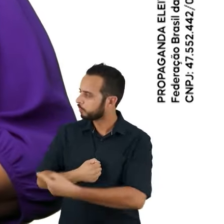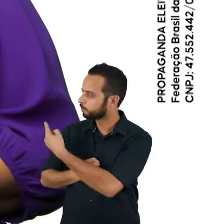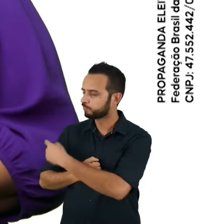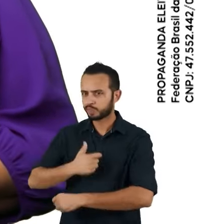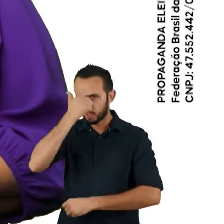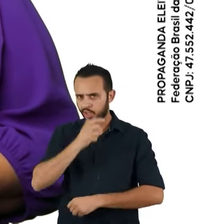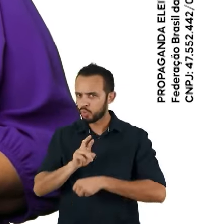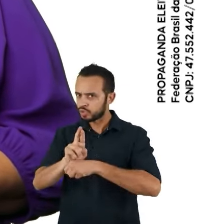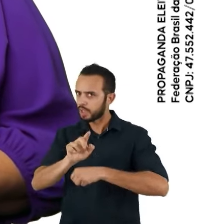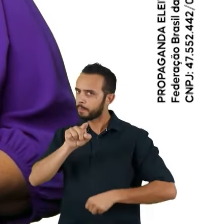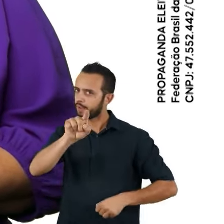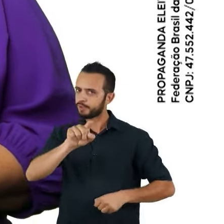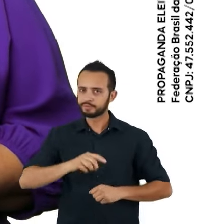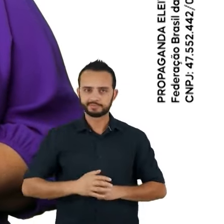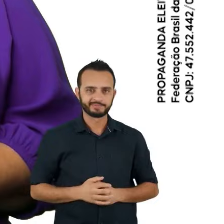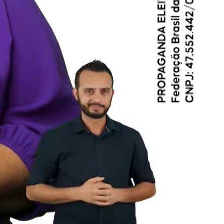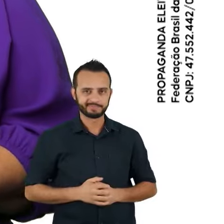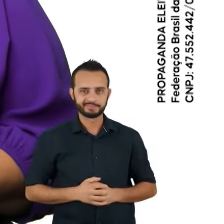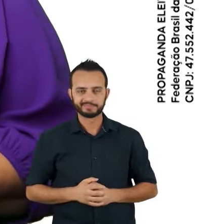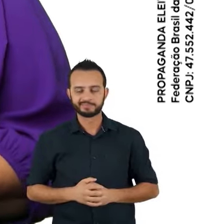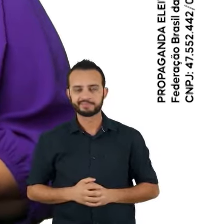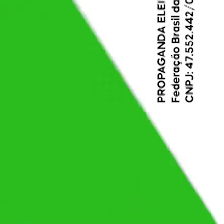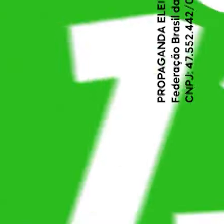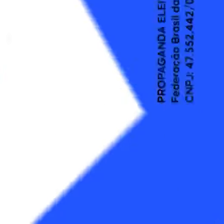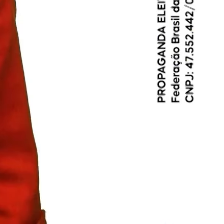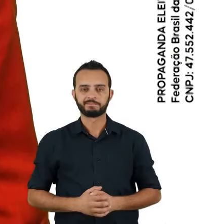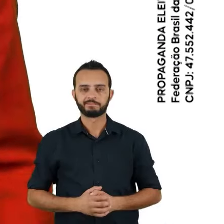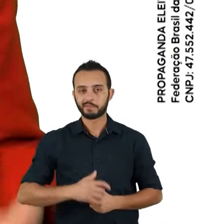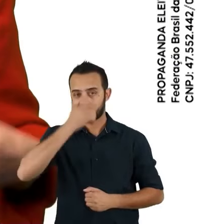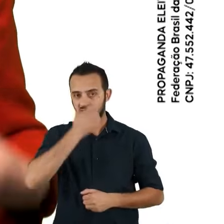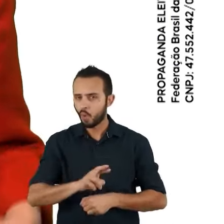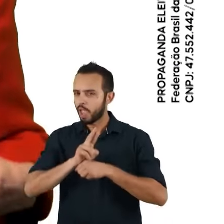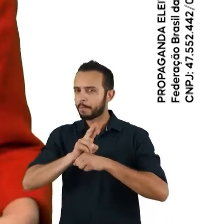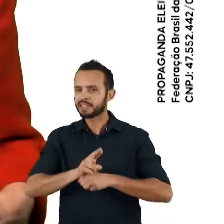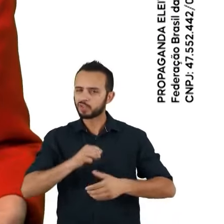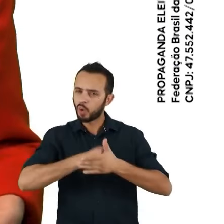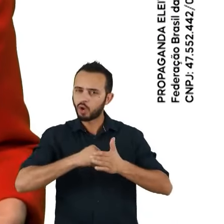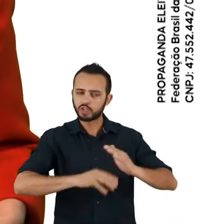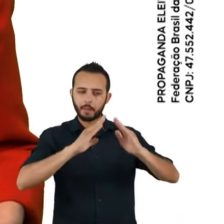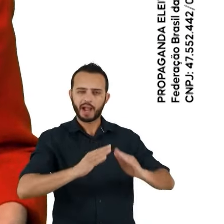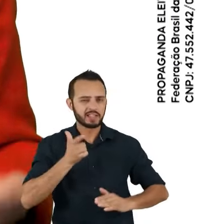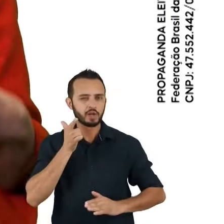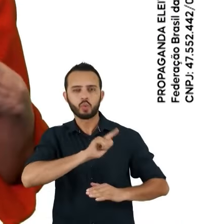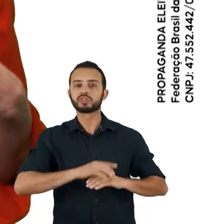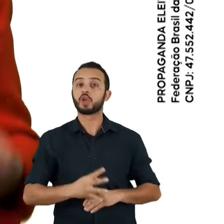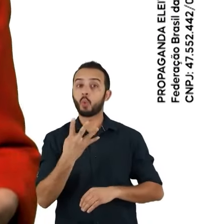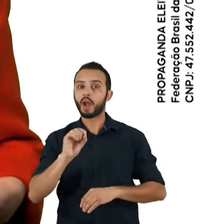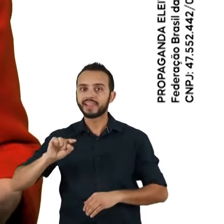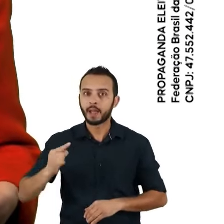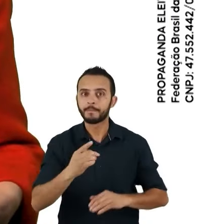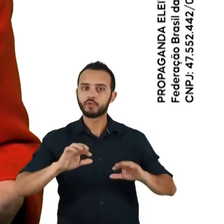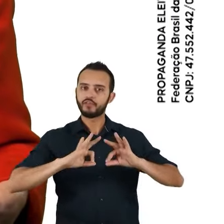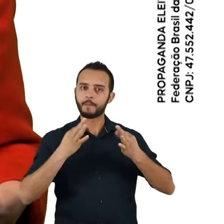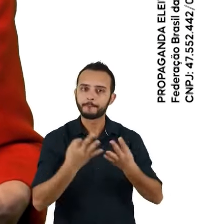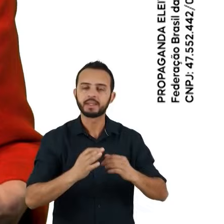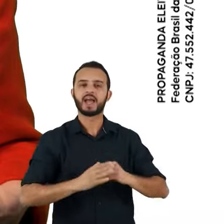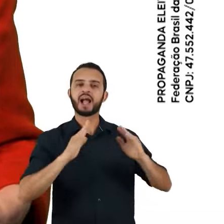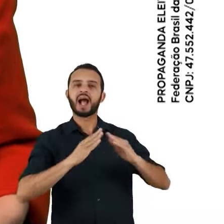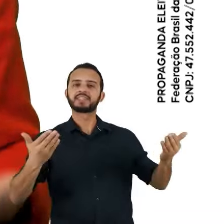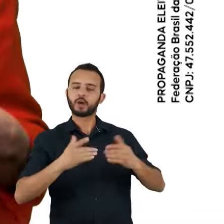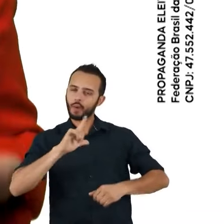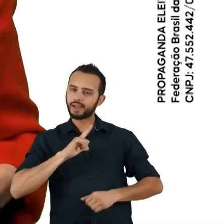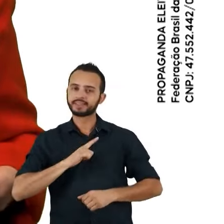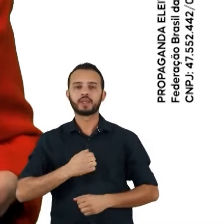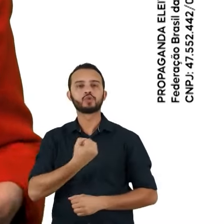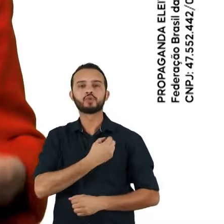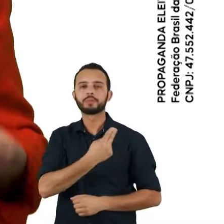trabalhadora. 13123, serei a sua voz. Representa a luta da moradia, que já tirou mais de 40 mil famílias do